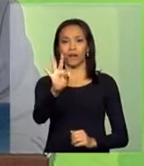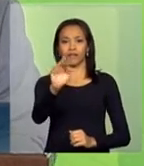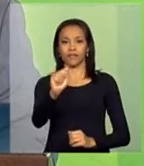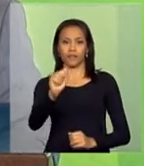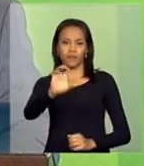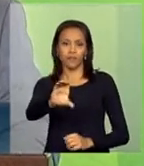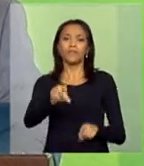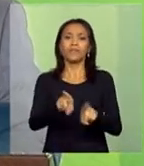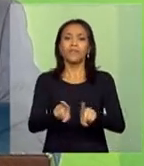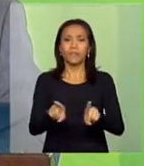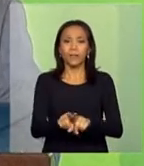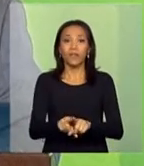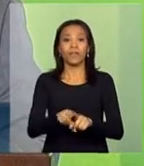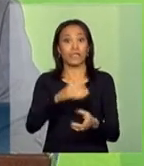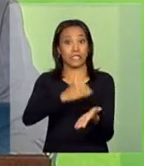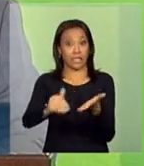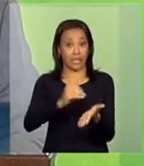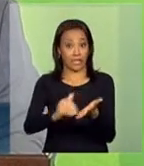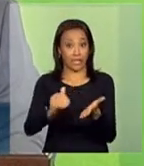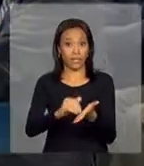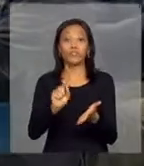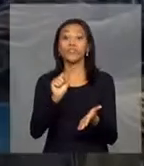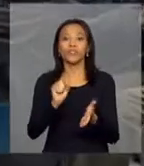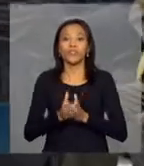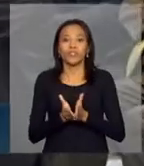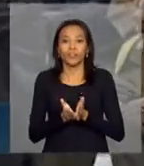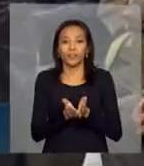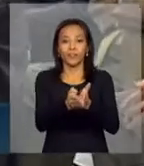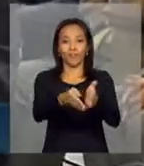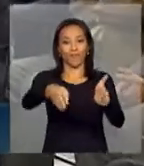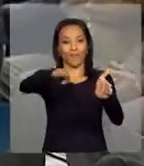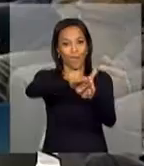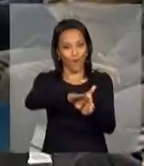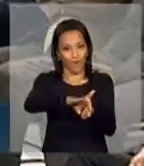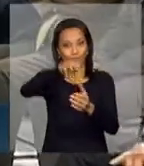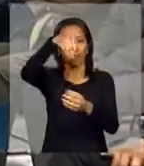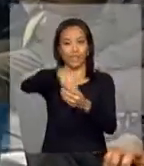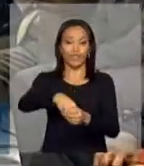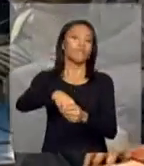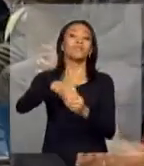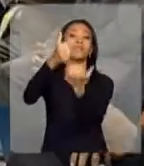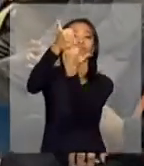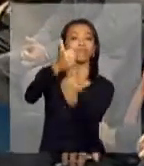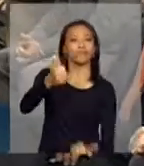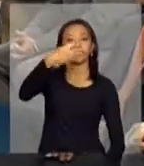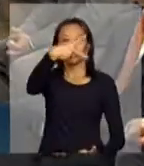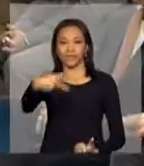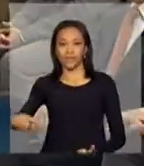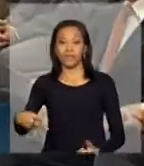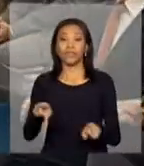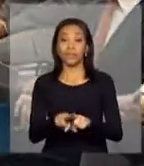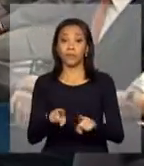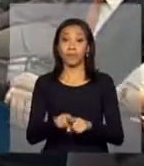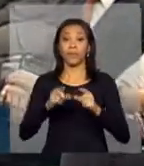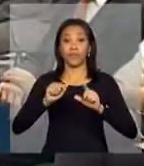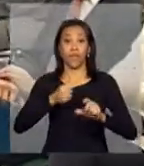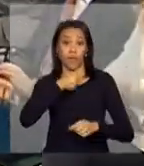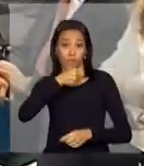saudar os companheiros da Secretaria de Portos da Presidência da República, saudar os empresários, a imprensa,